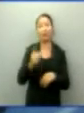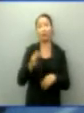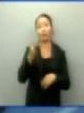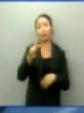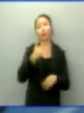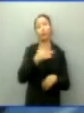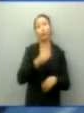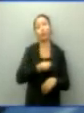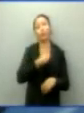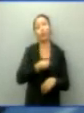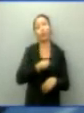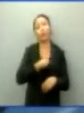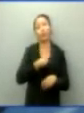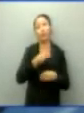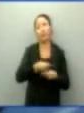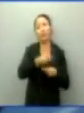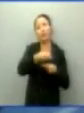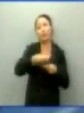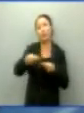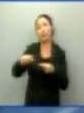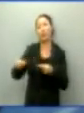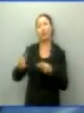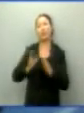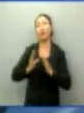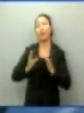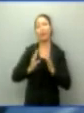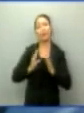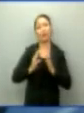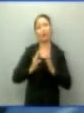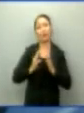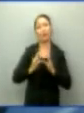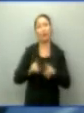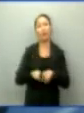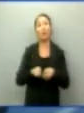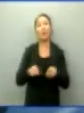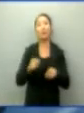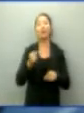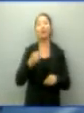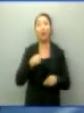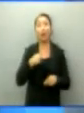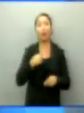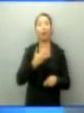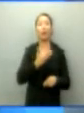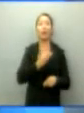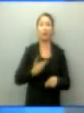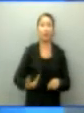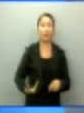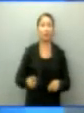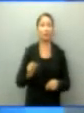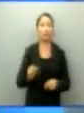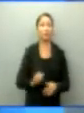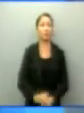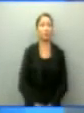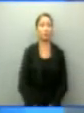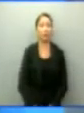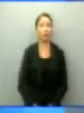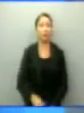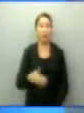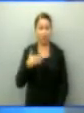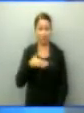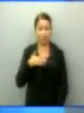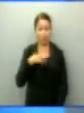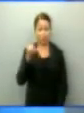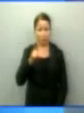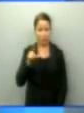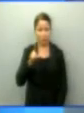Precisamos dividir riquezas do nosso Estado. E isso, enquanto governador, é o que eu quero fazer. Satisfeito com a resposta, Canta Flúdio? Bom,